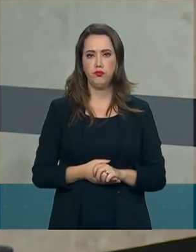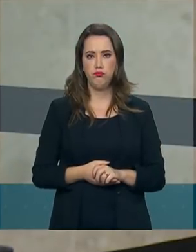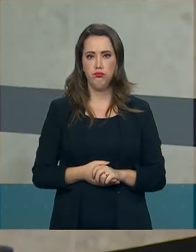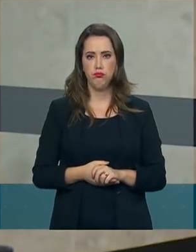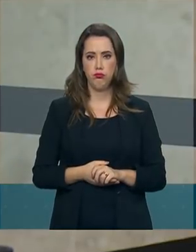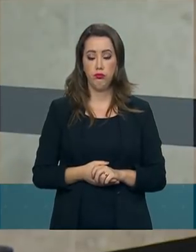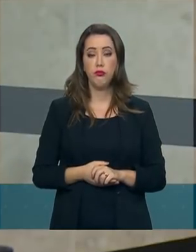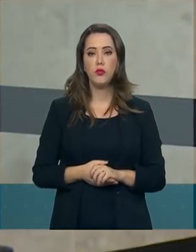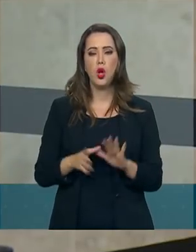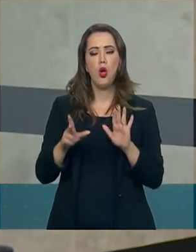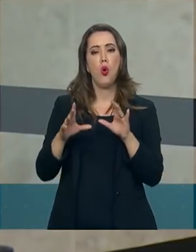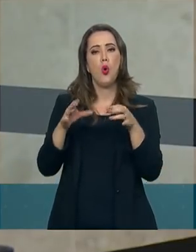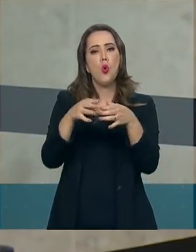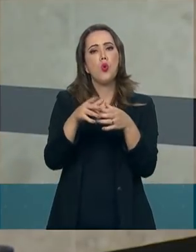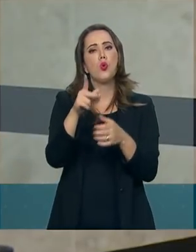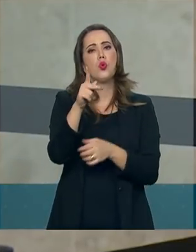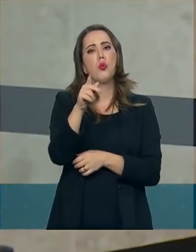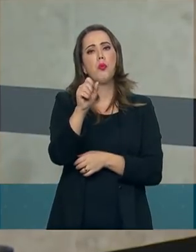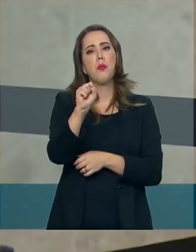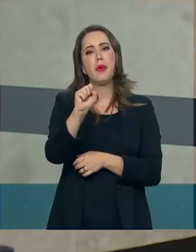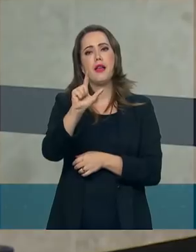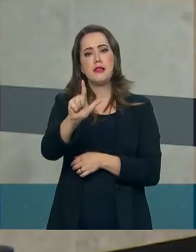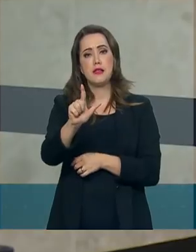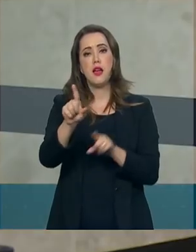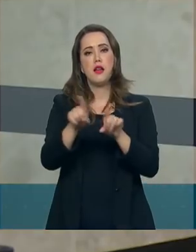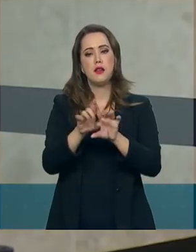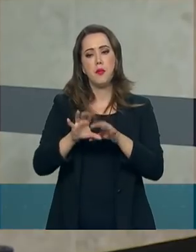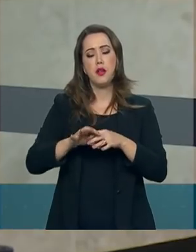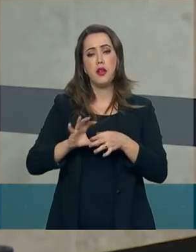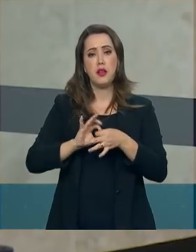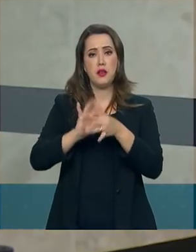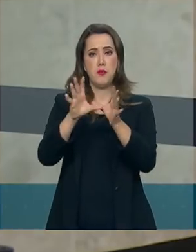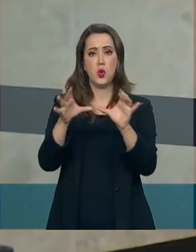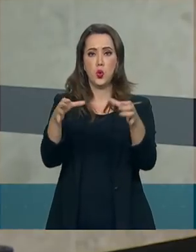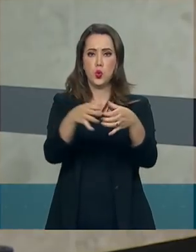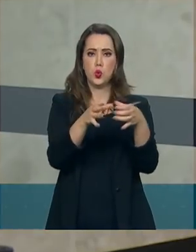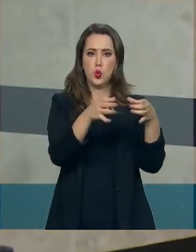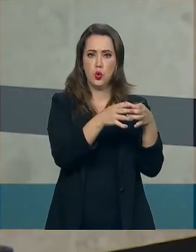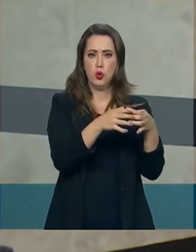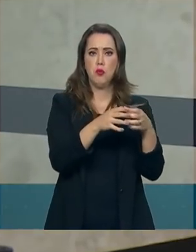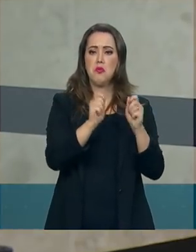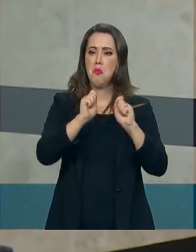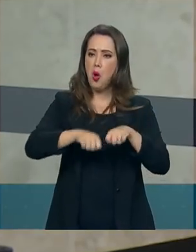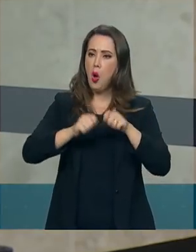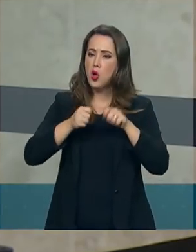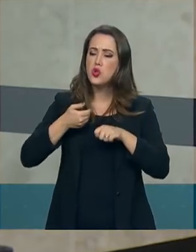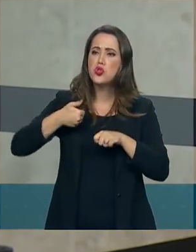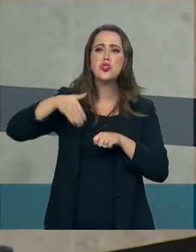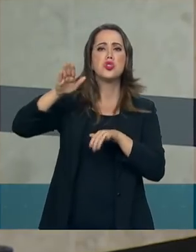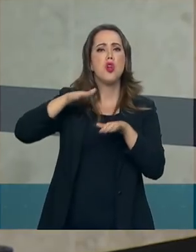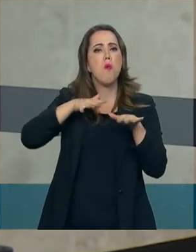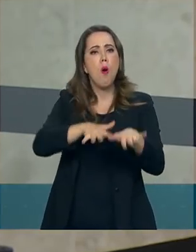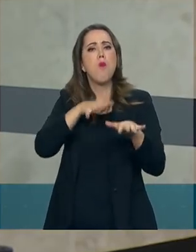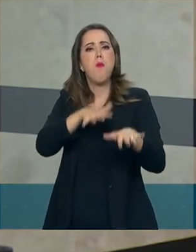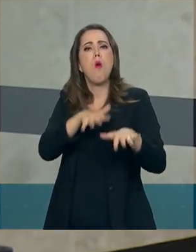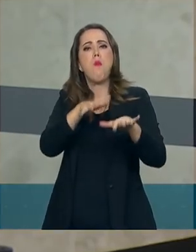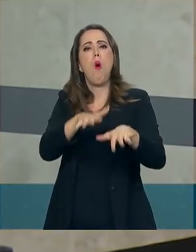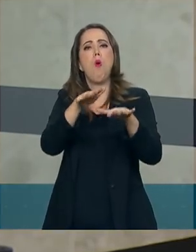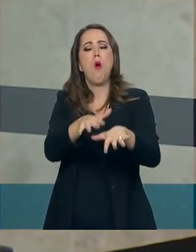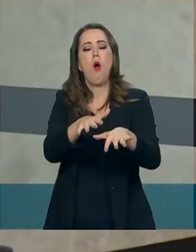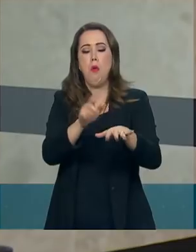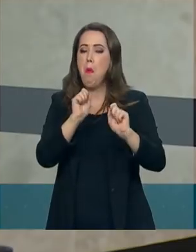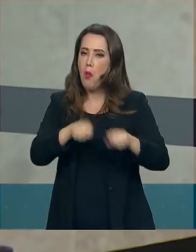liberou a bancada para que os integrantes participem ou não das manifestações. Indo integrantes do PSL, isso não dá uma